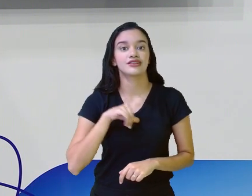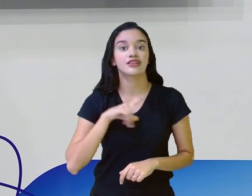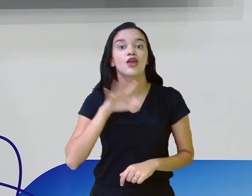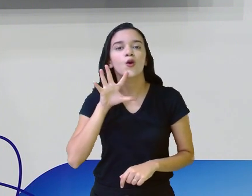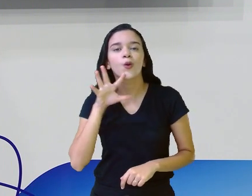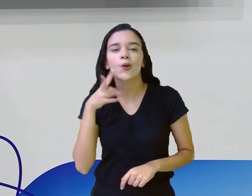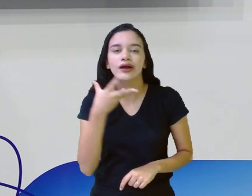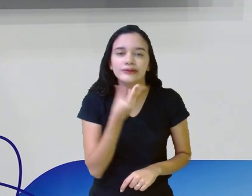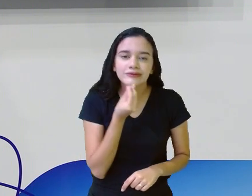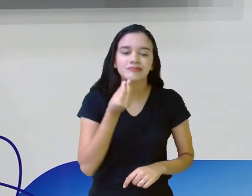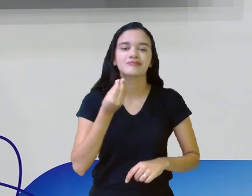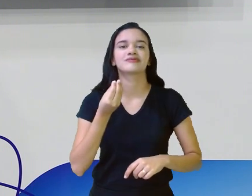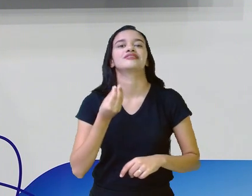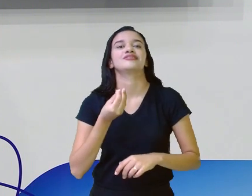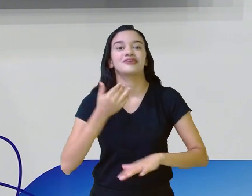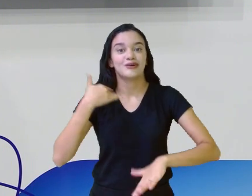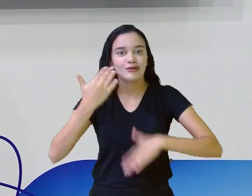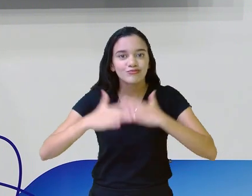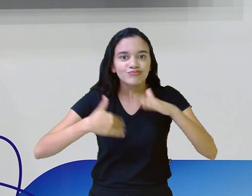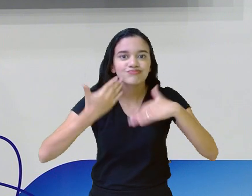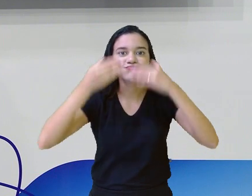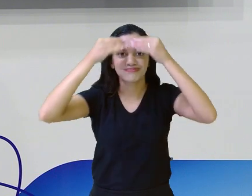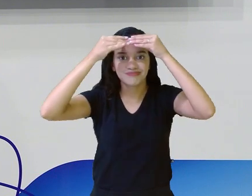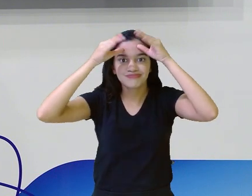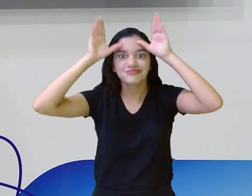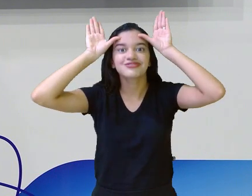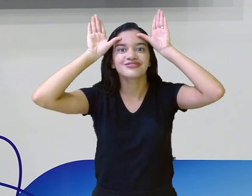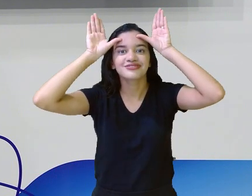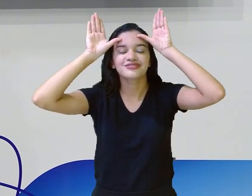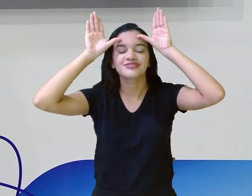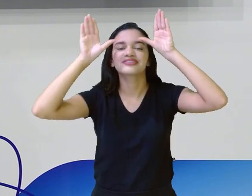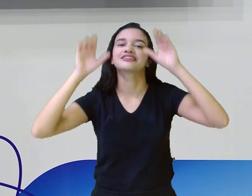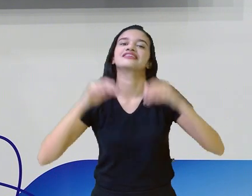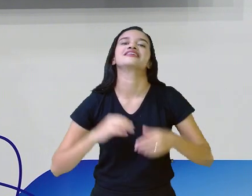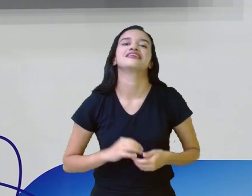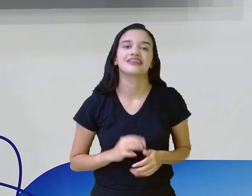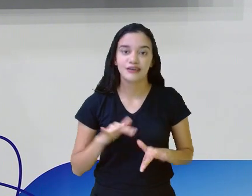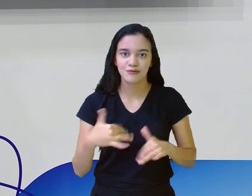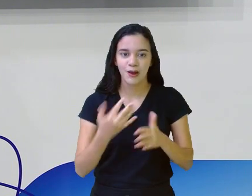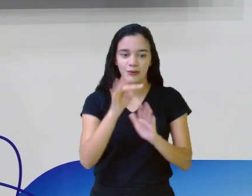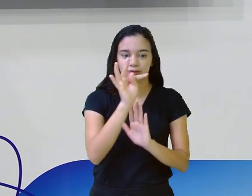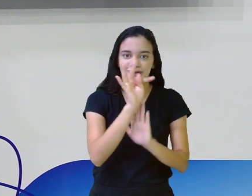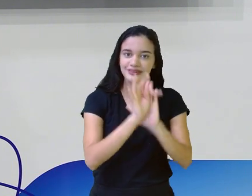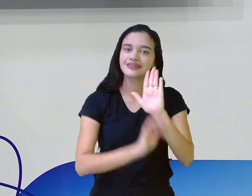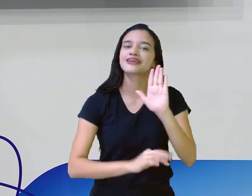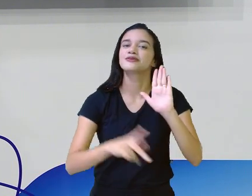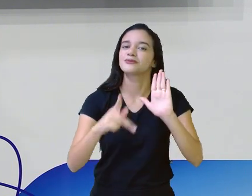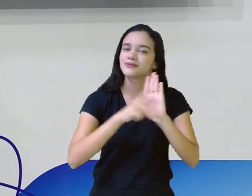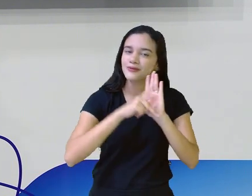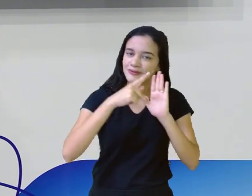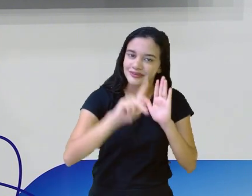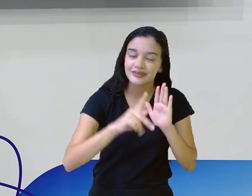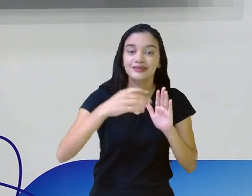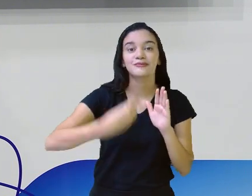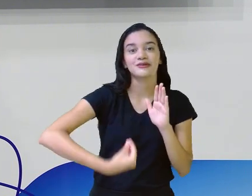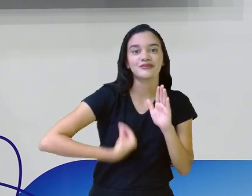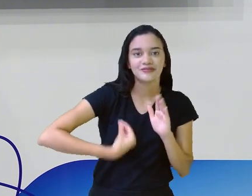aprimorar desse conhecimento para o seu texto aí, para a sua vida,